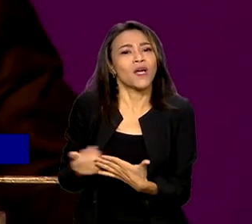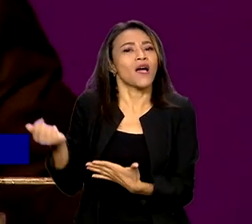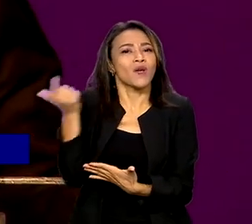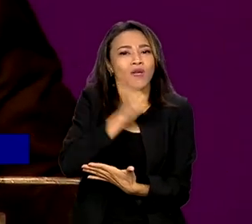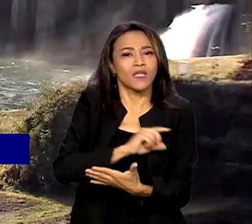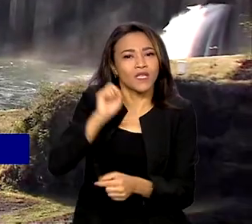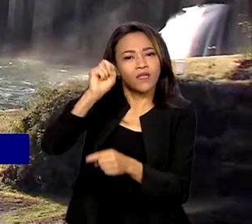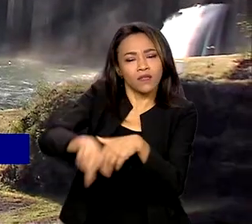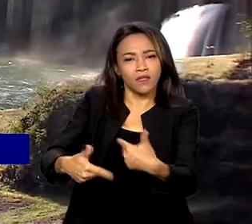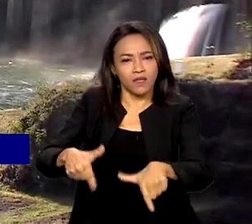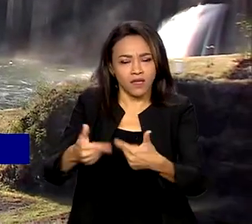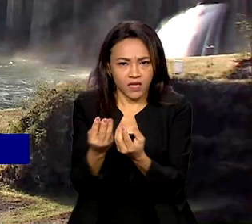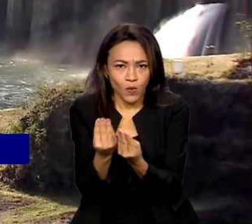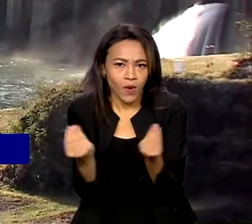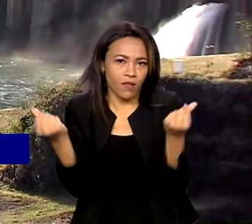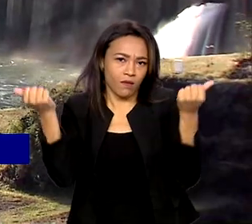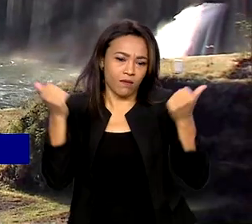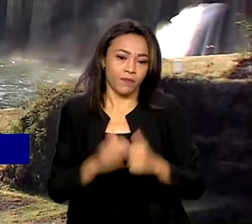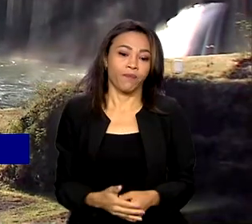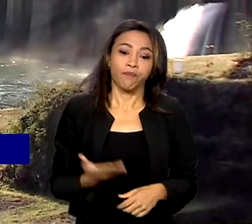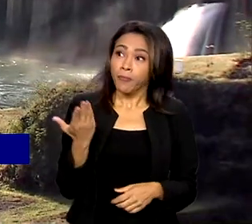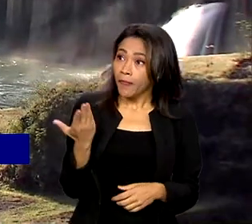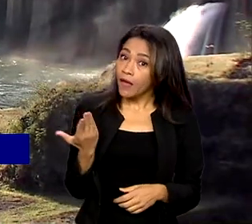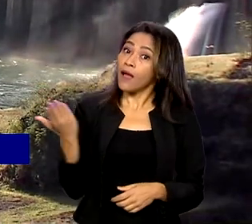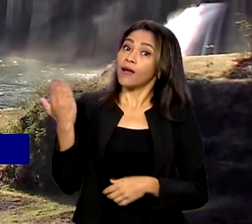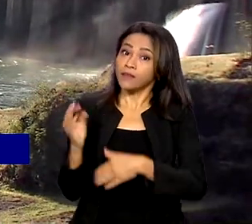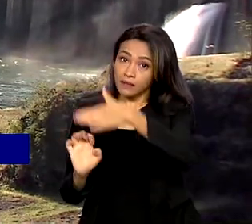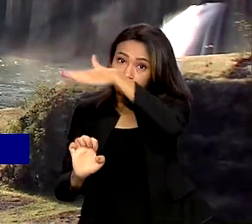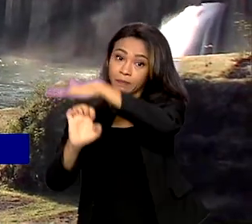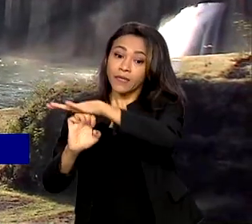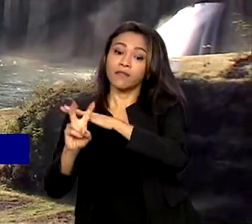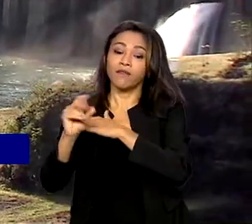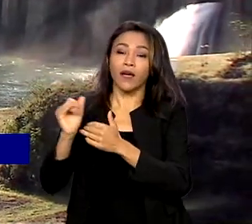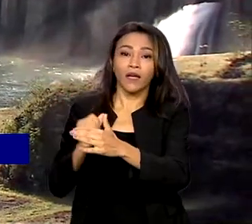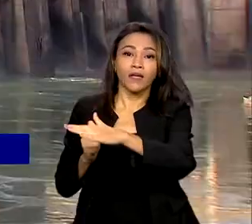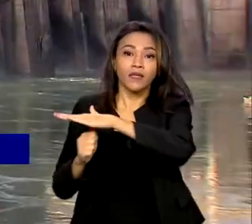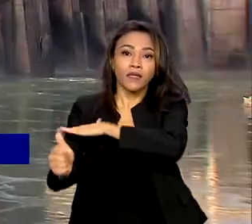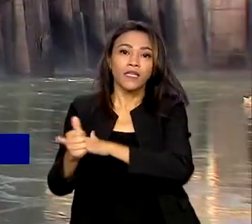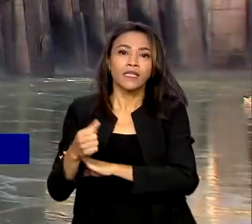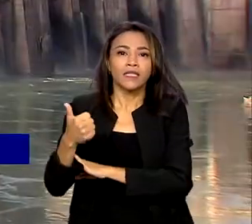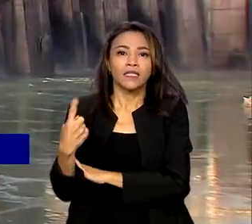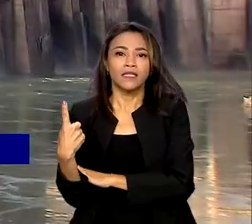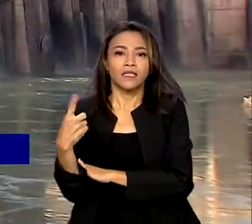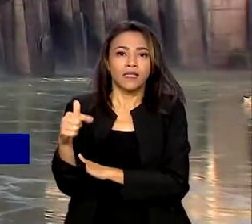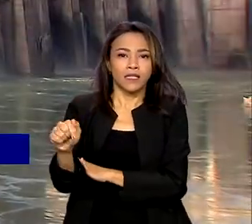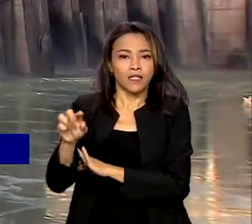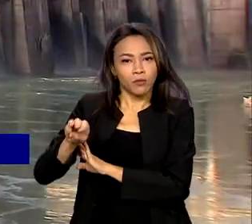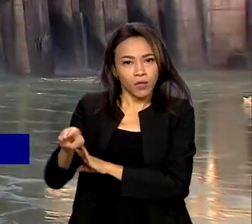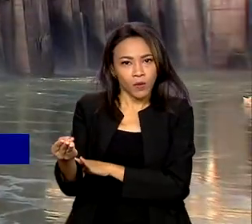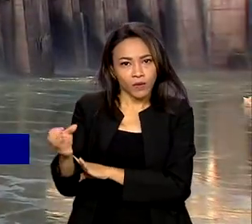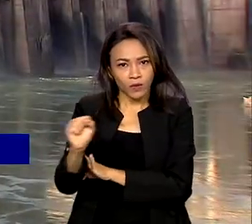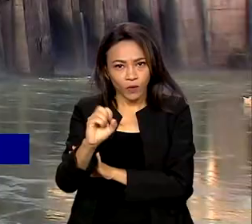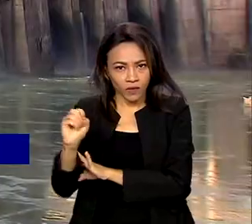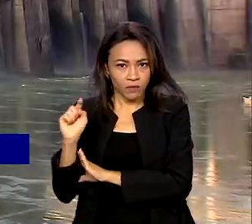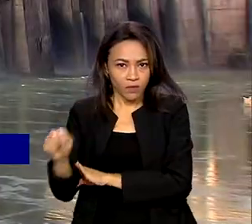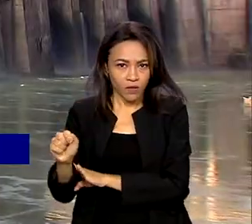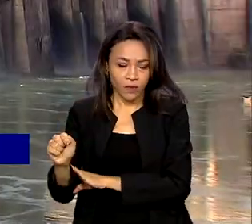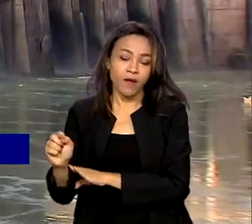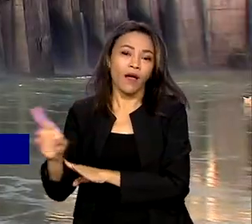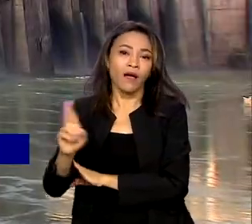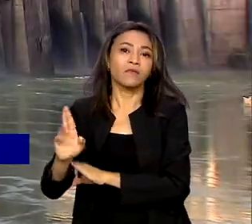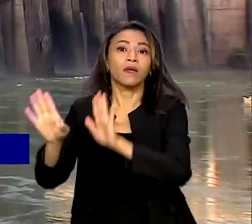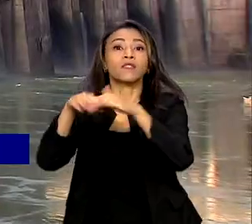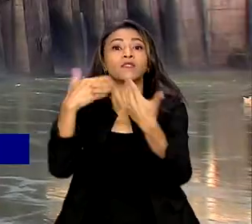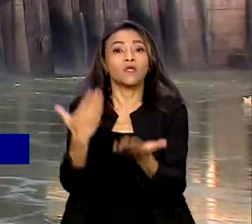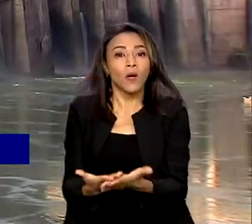qualidade. A Itaipu também vai repassar mais de R 17,8 milhões para escolas do Oeste do Paraná. O